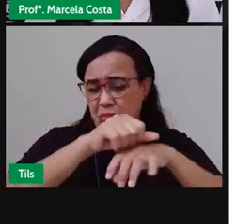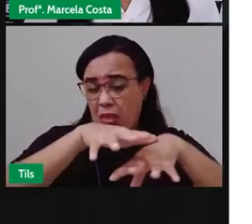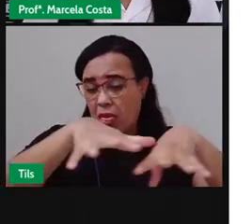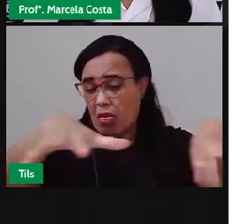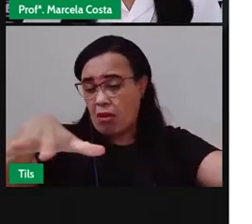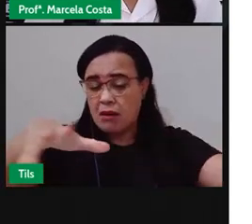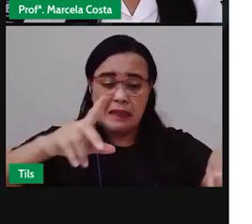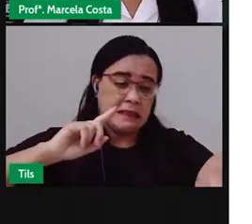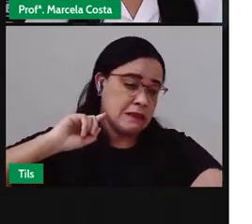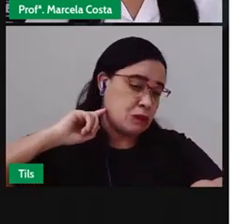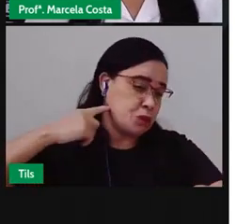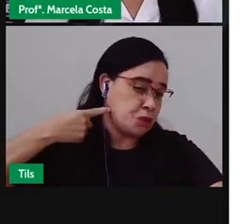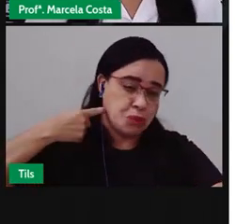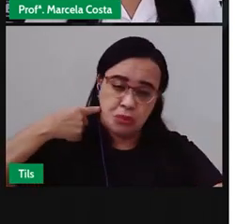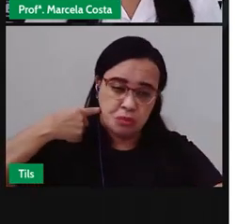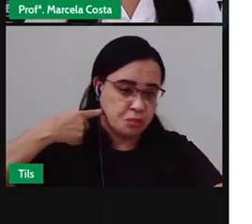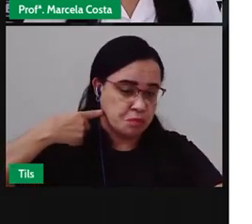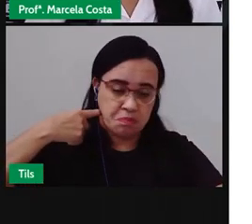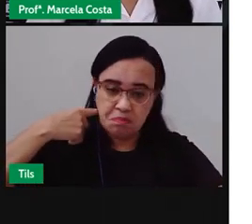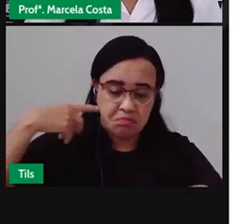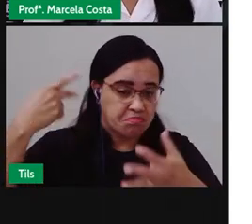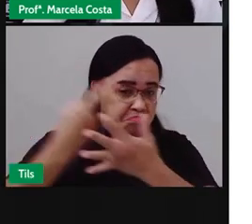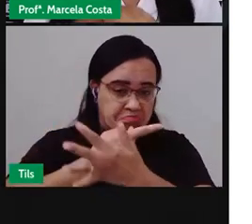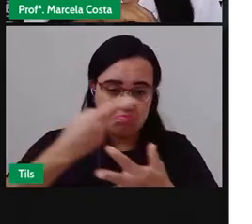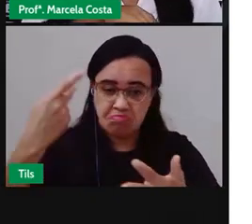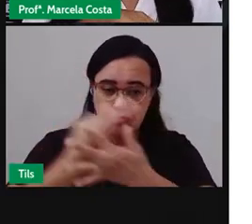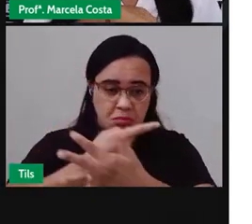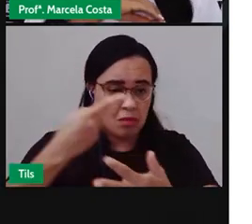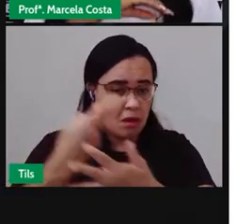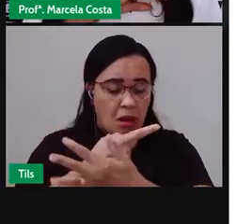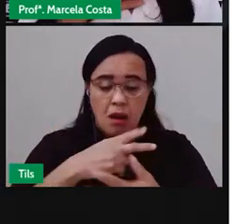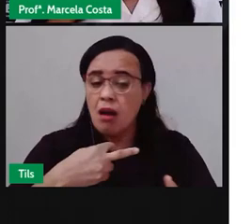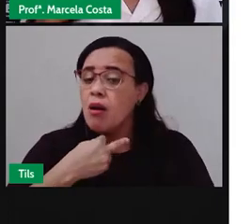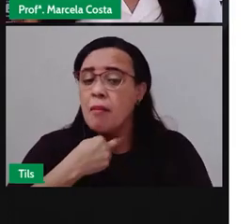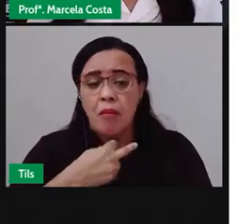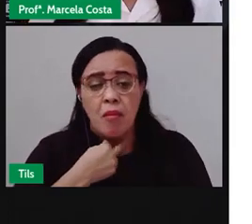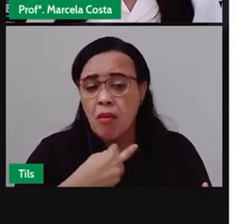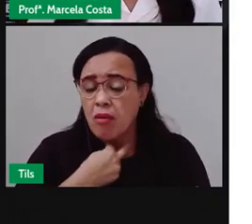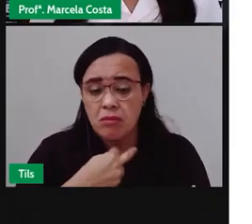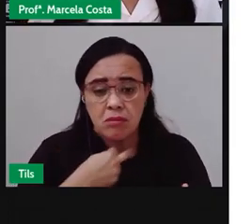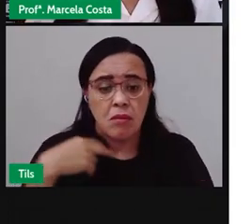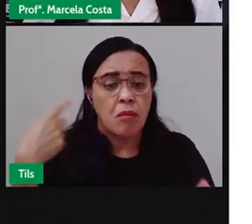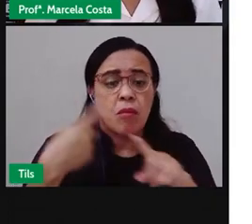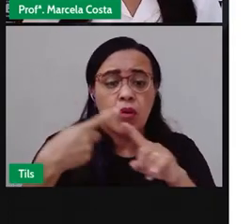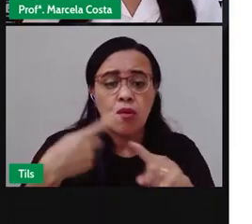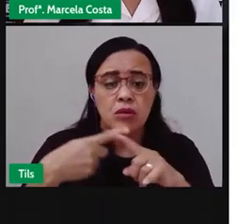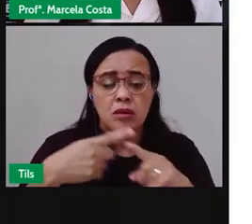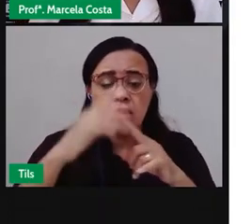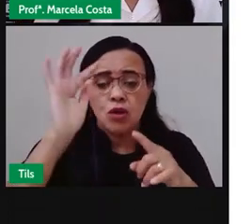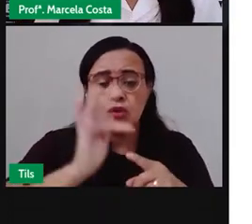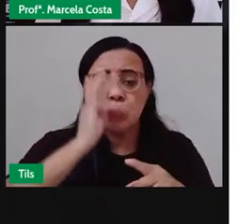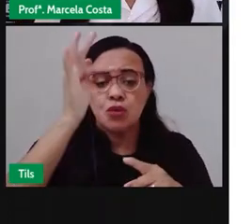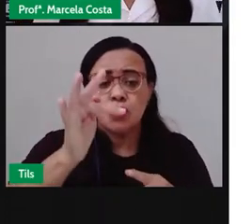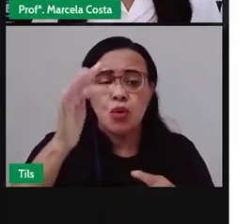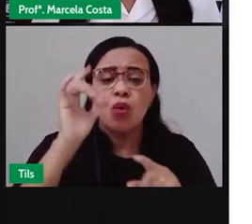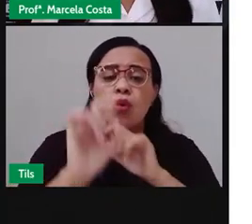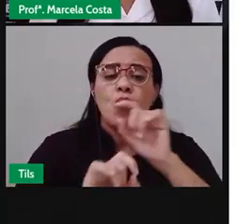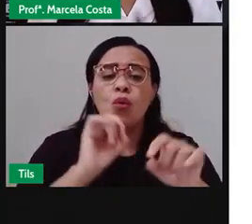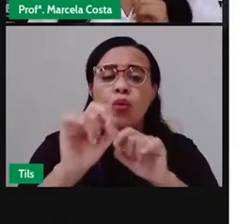vocês, o desgaste incorreto do lixo, ele pode acarretar diversos problemas para a população.